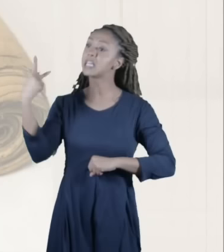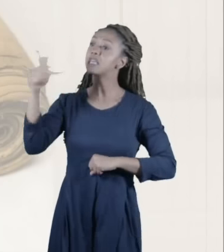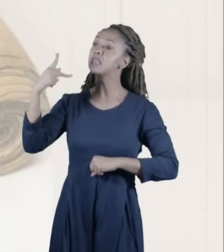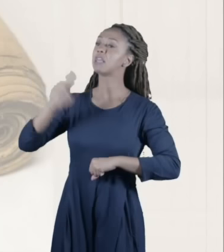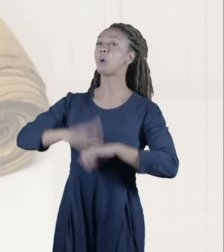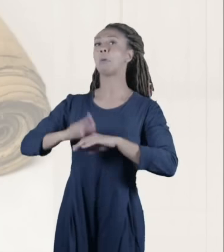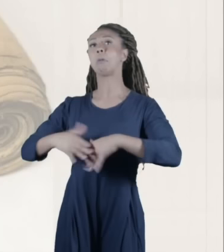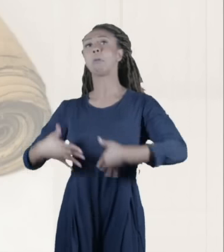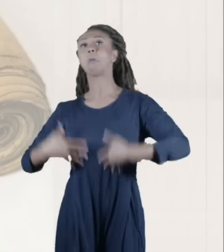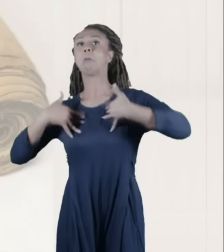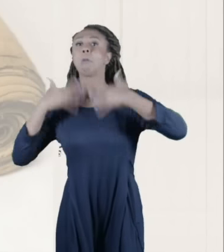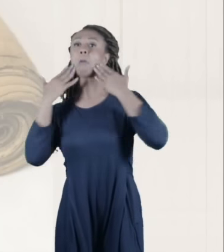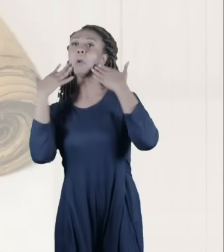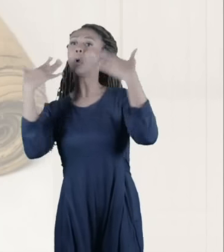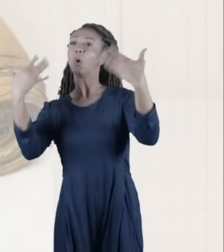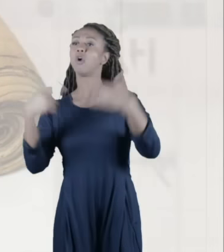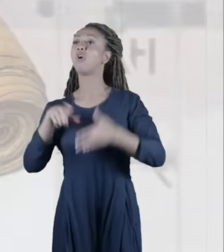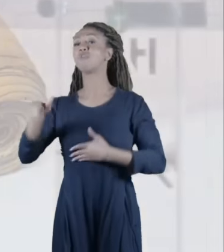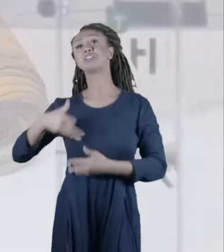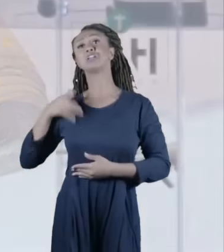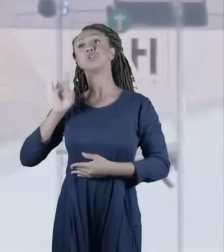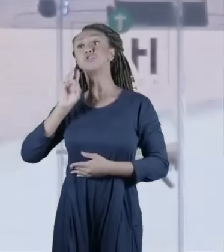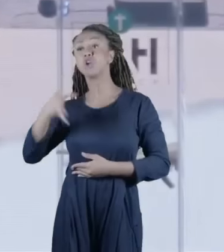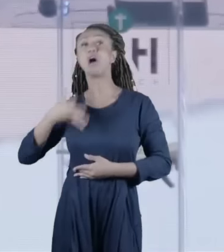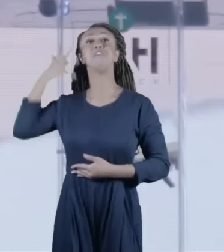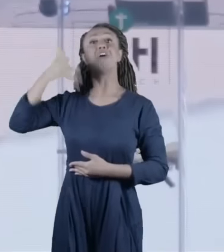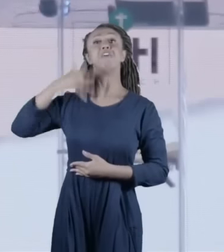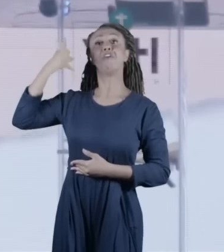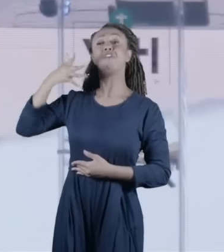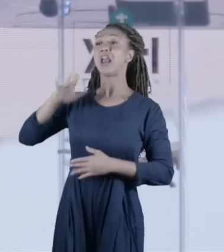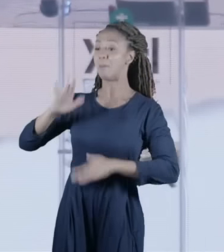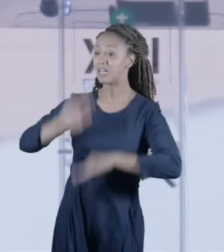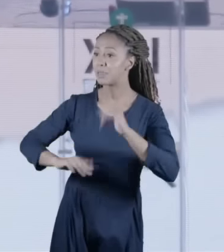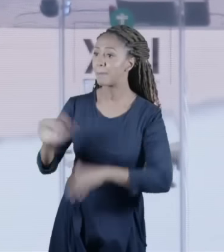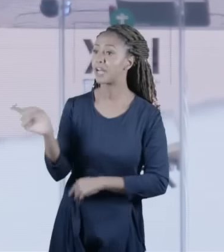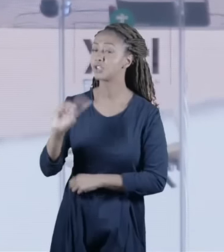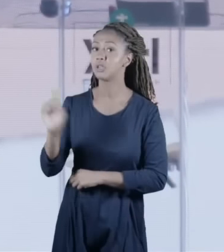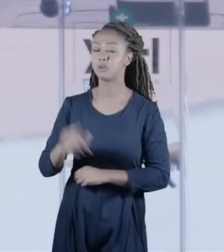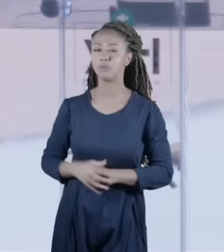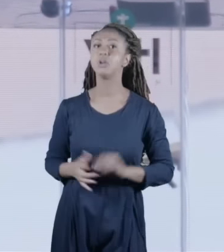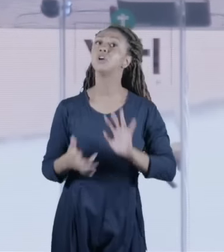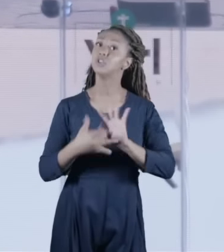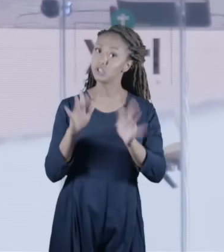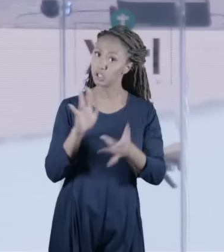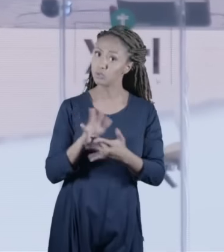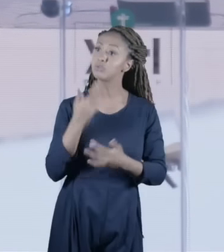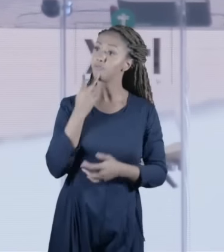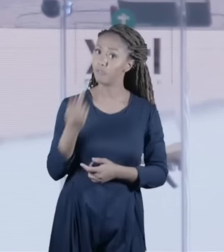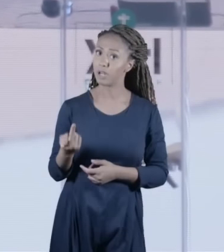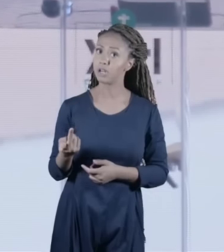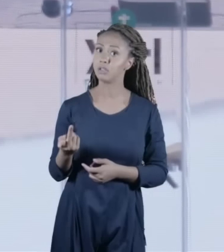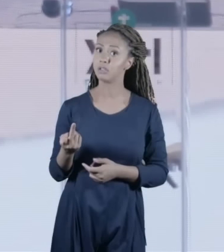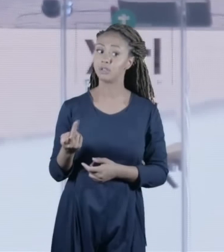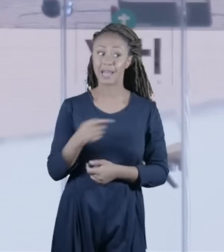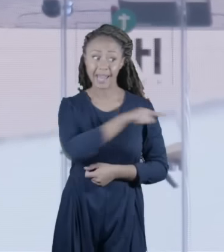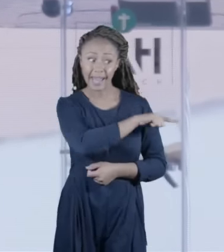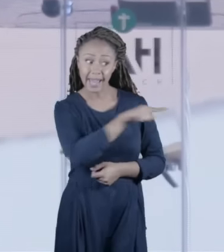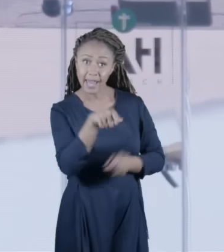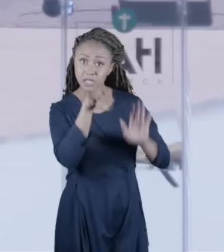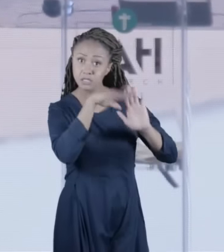obras porque dizem e não fazem quer dizer Jesus é contra a hipocrisia mas ele diz o que eles dizem é para fazer